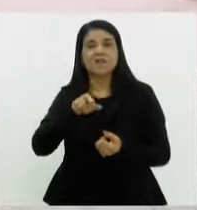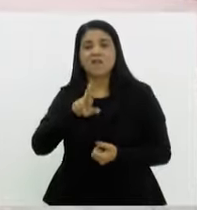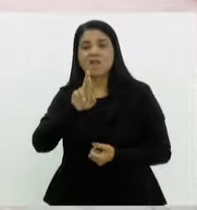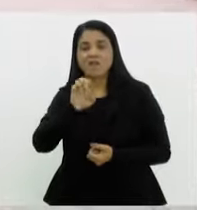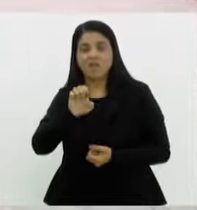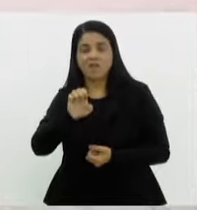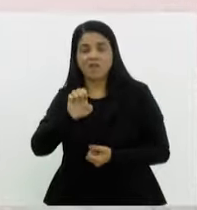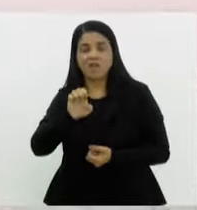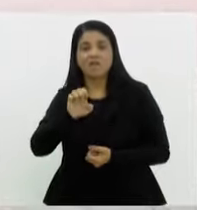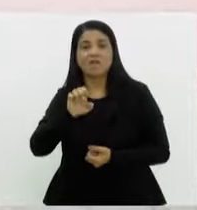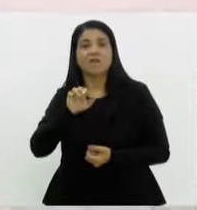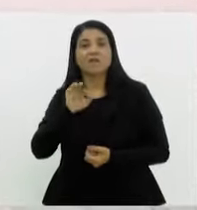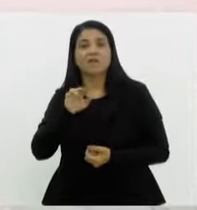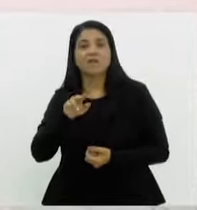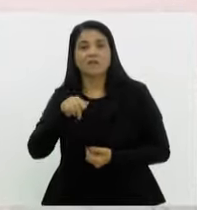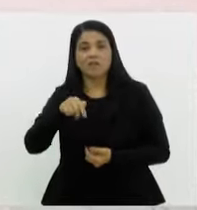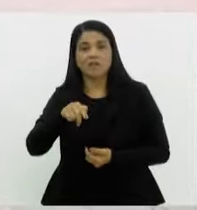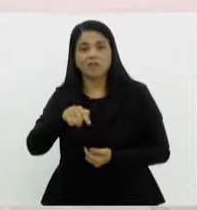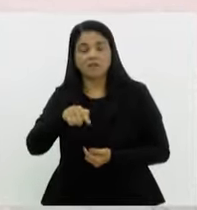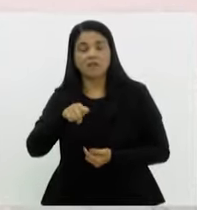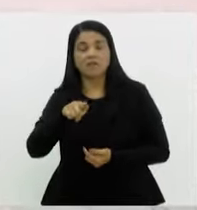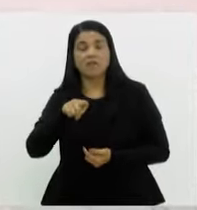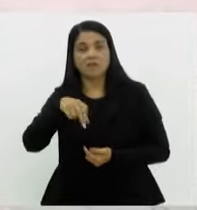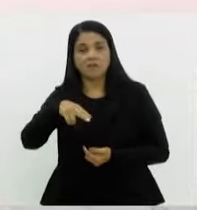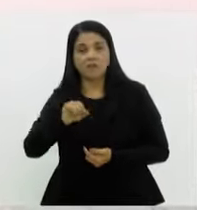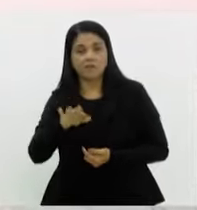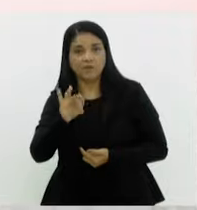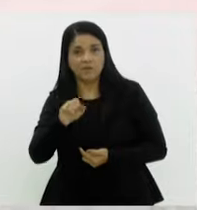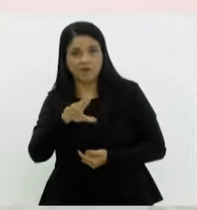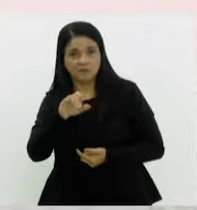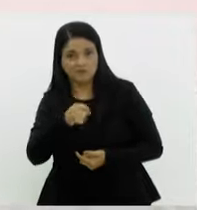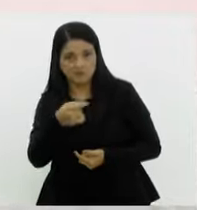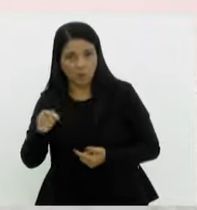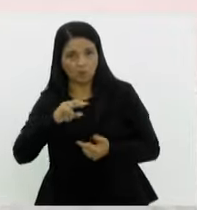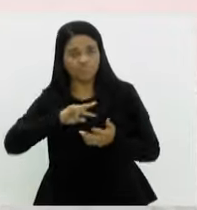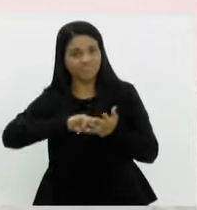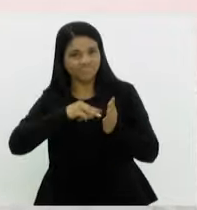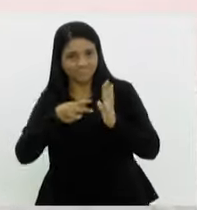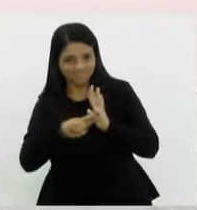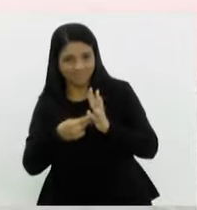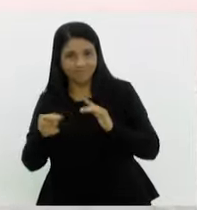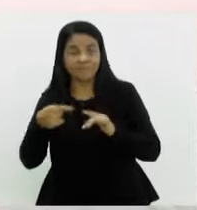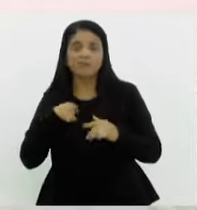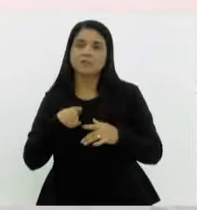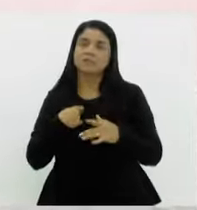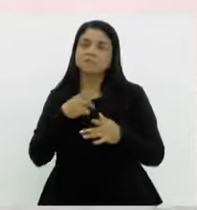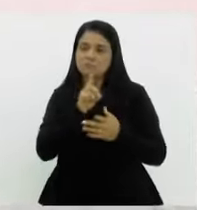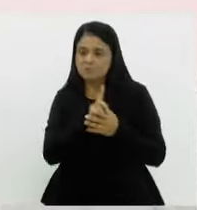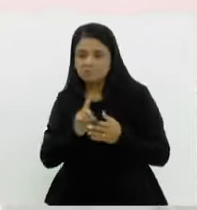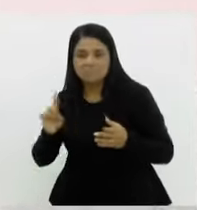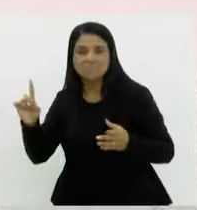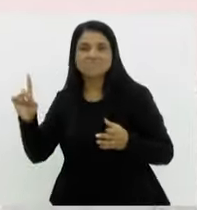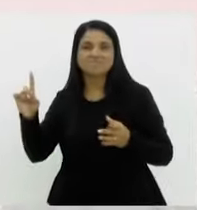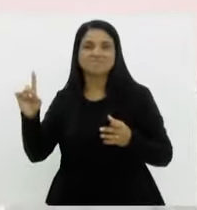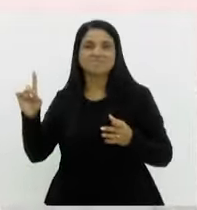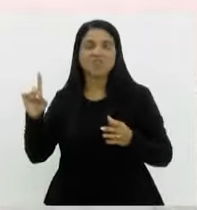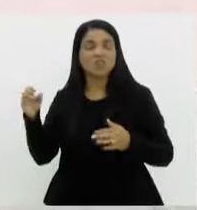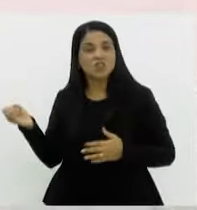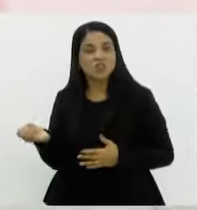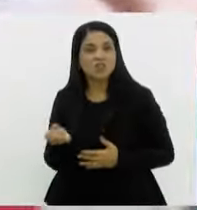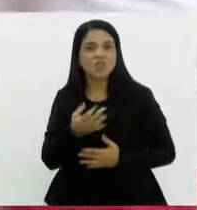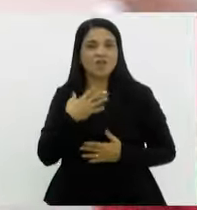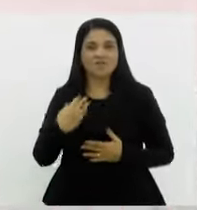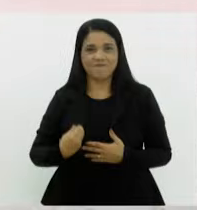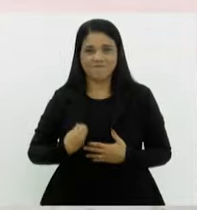Então, tem pessoas que vão embora, né? Que se despedem do grupo, razoavelmente bem, prontas para a nova vida,